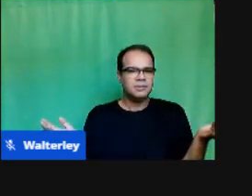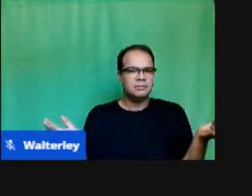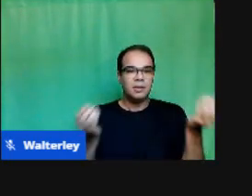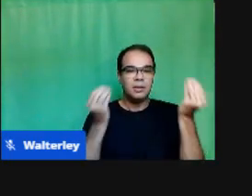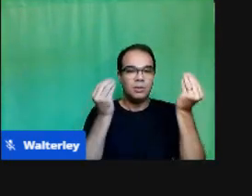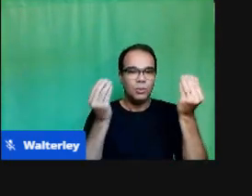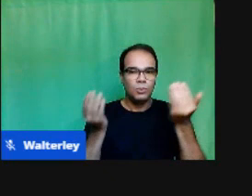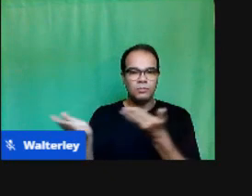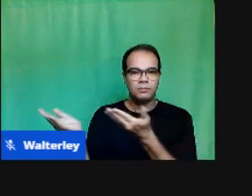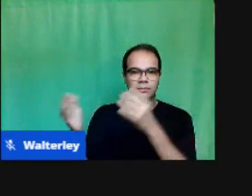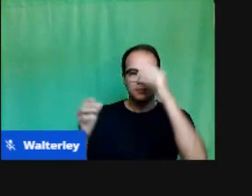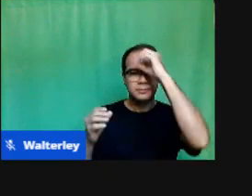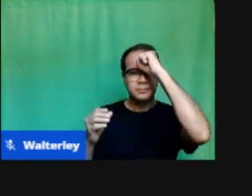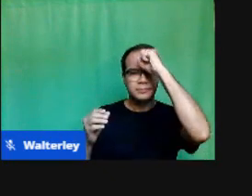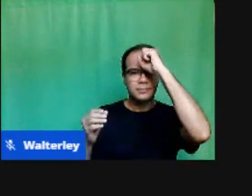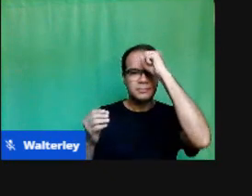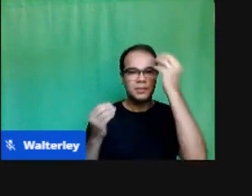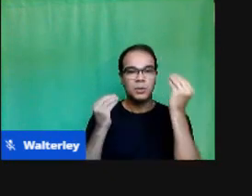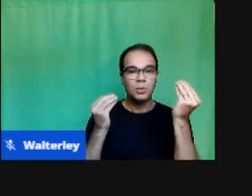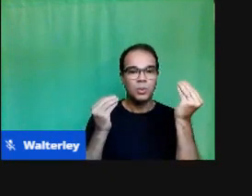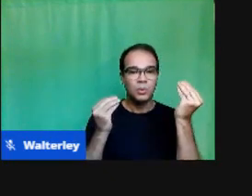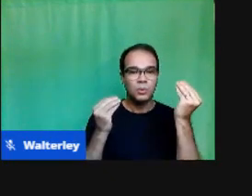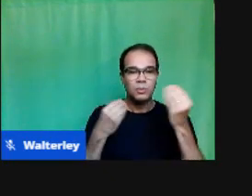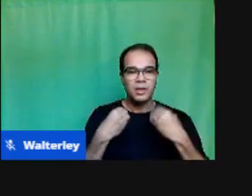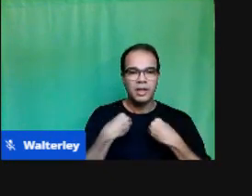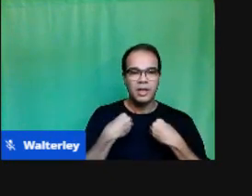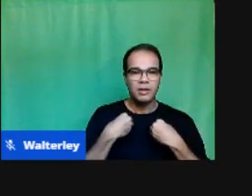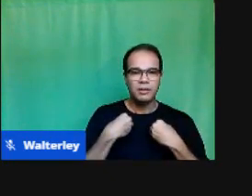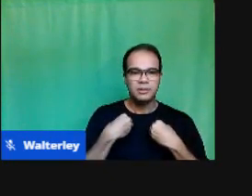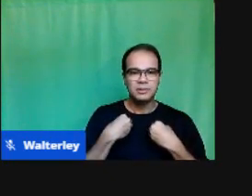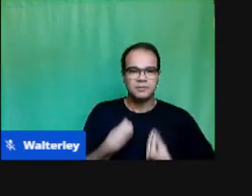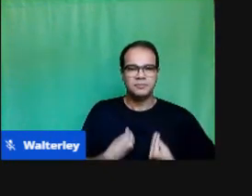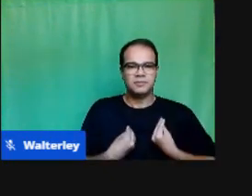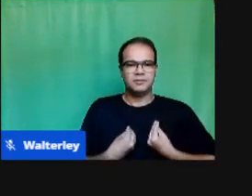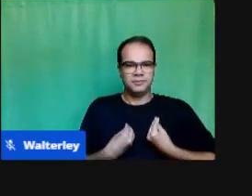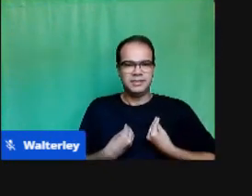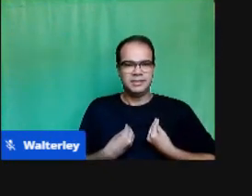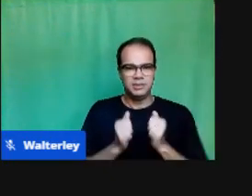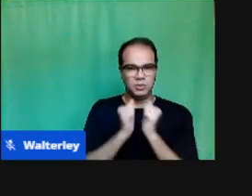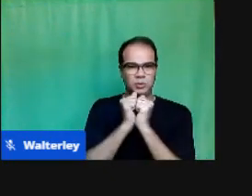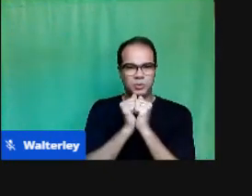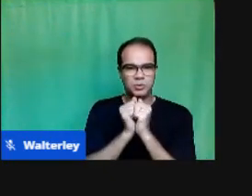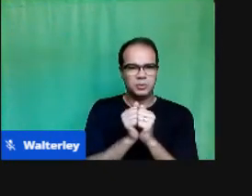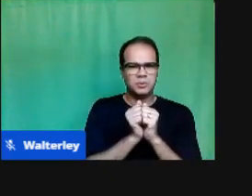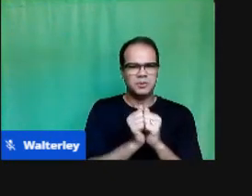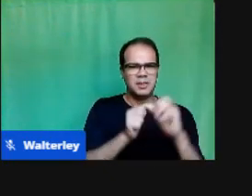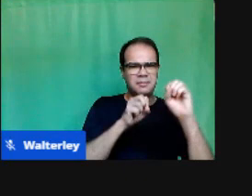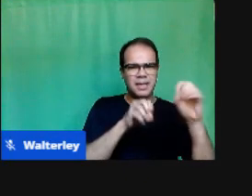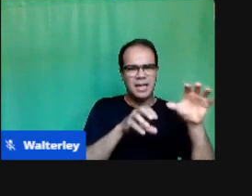Aprender Se ele não está Aqui Né Presencial